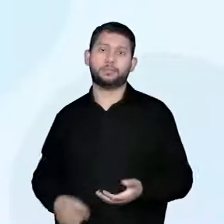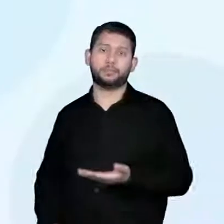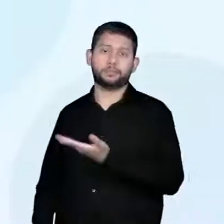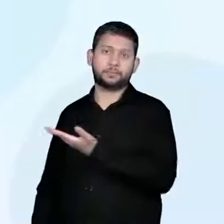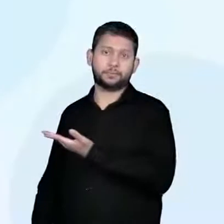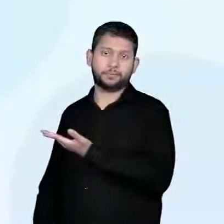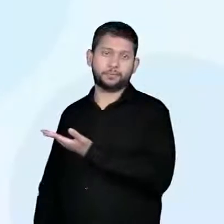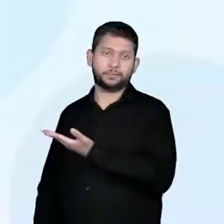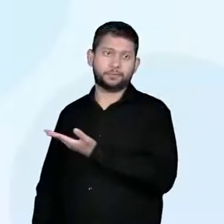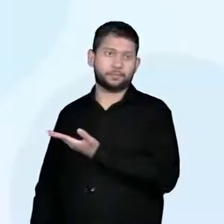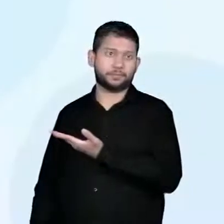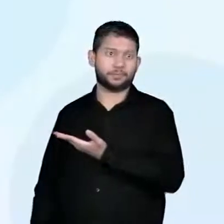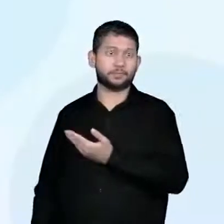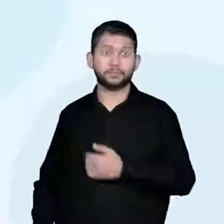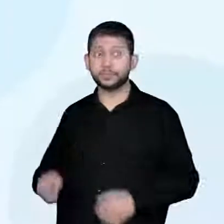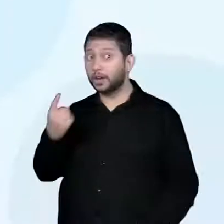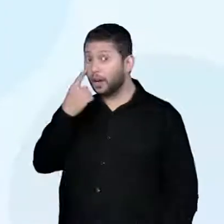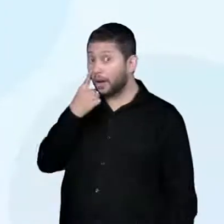do rio Nilo.